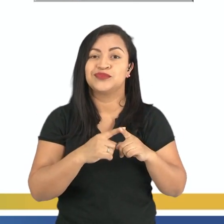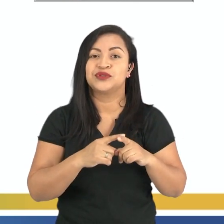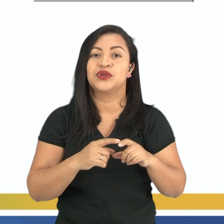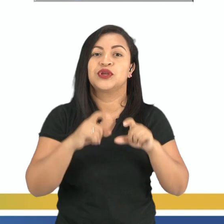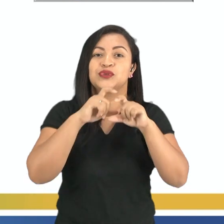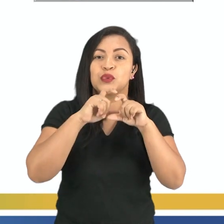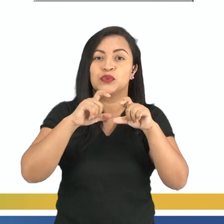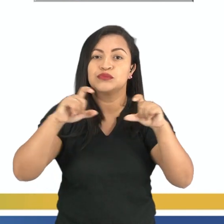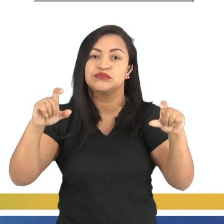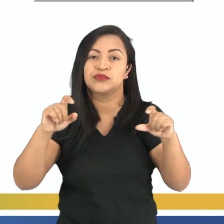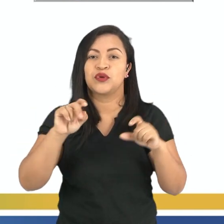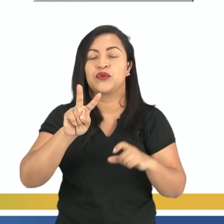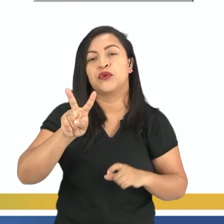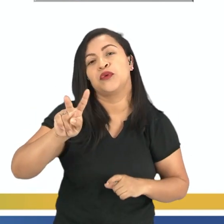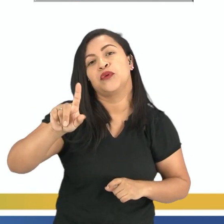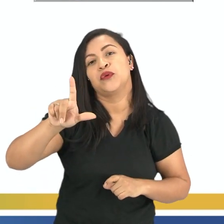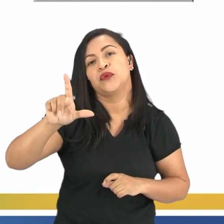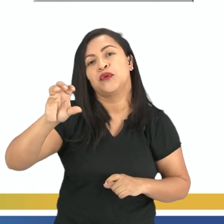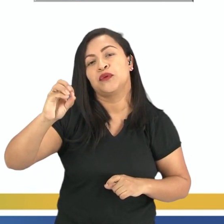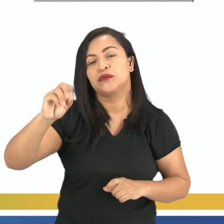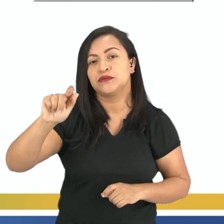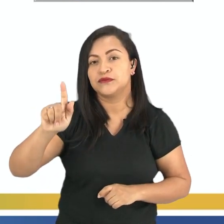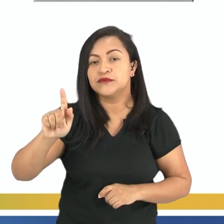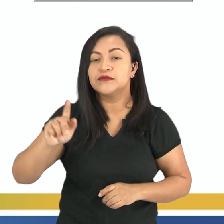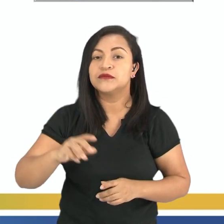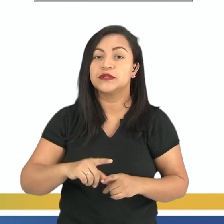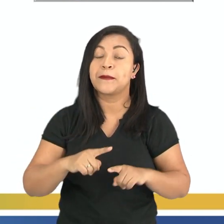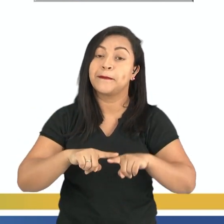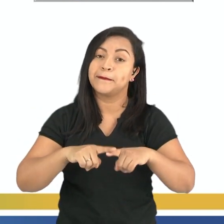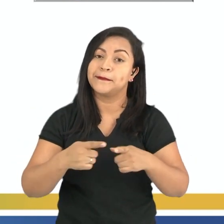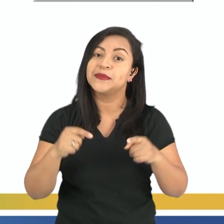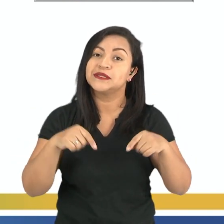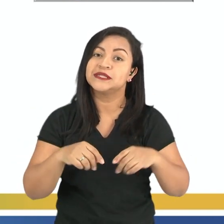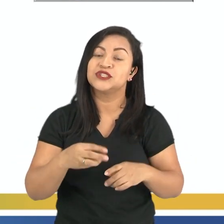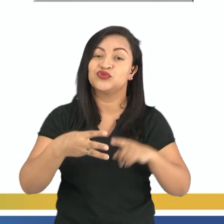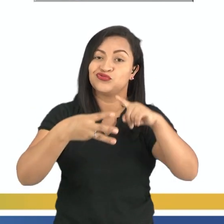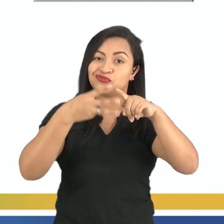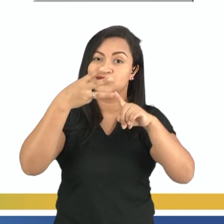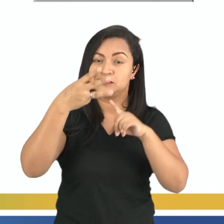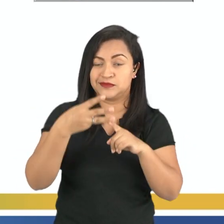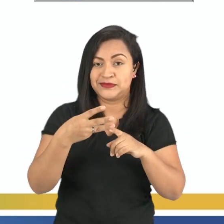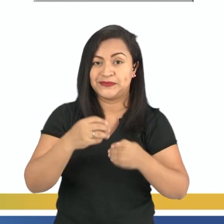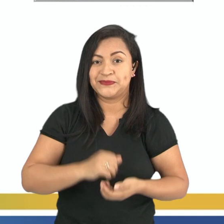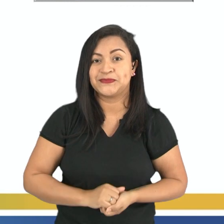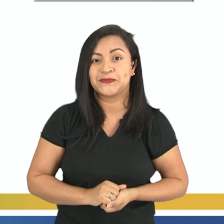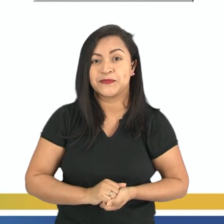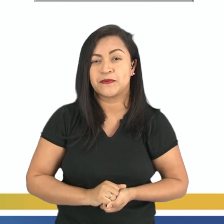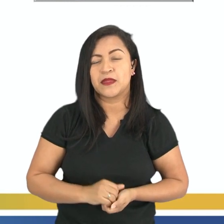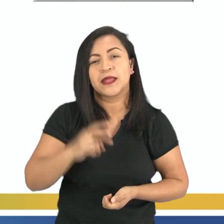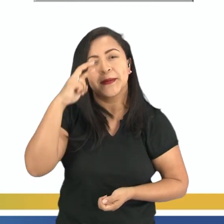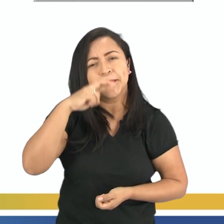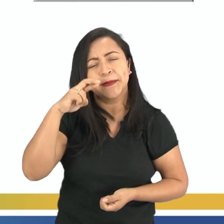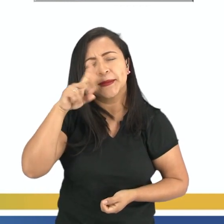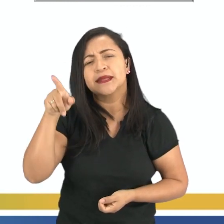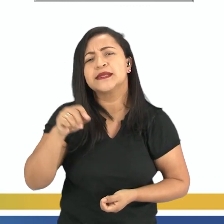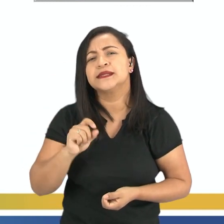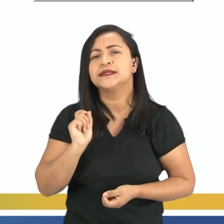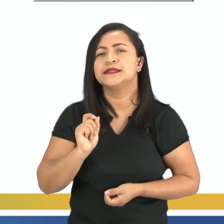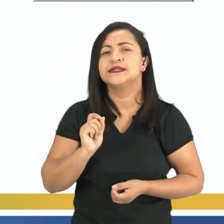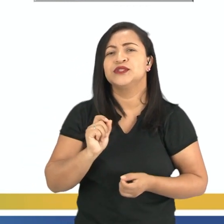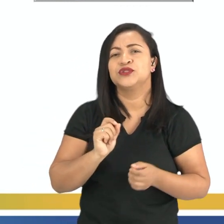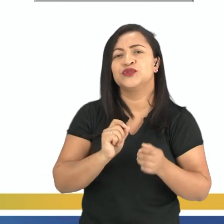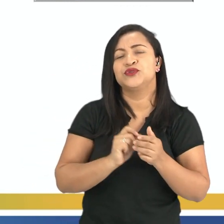blog, o vlog, entre tantos outros, mas aqui abordamos apenas esses três. Perceberam que os gêneros